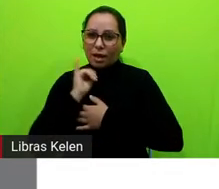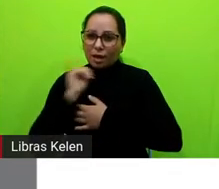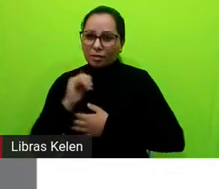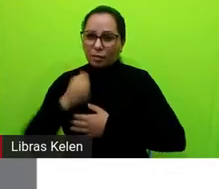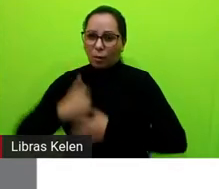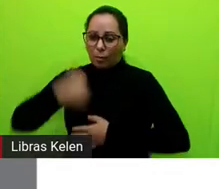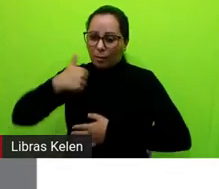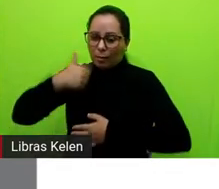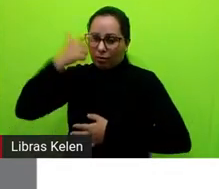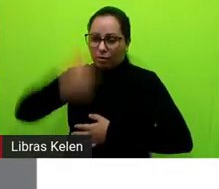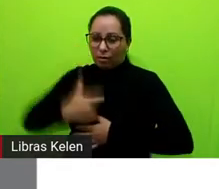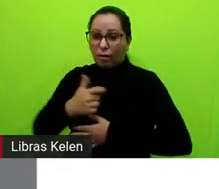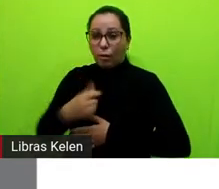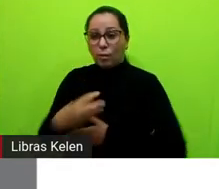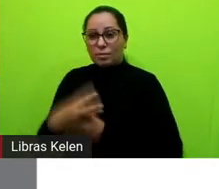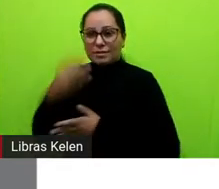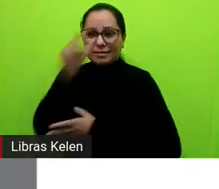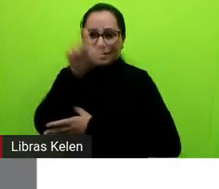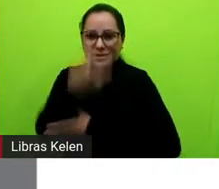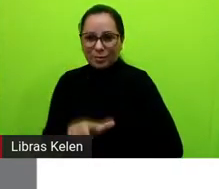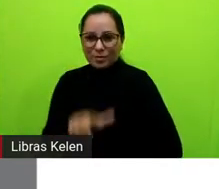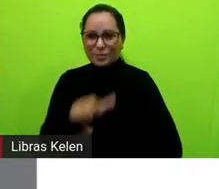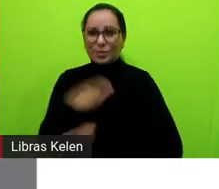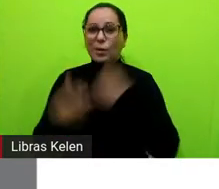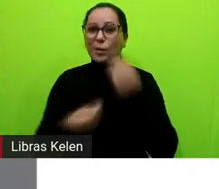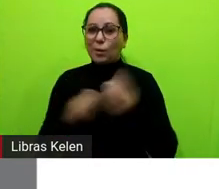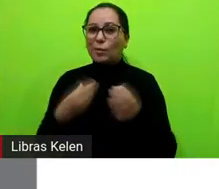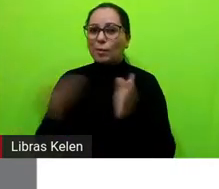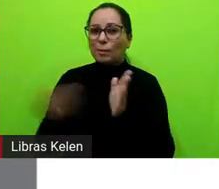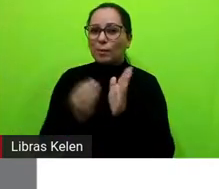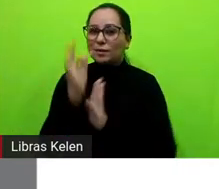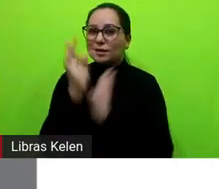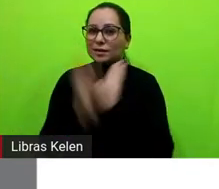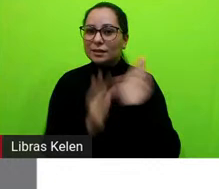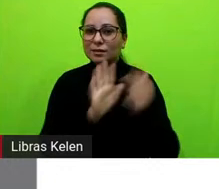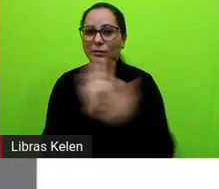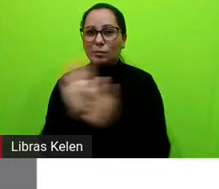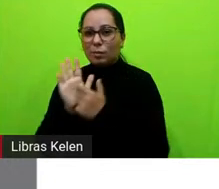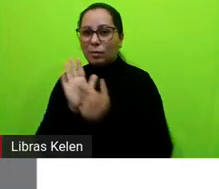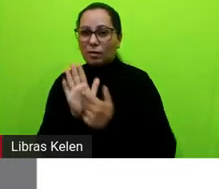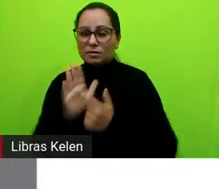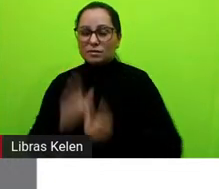o papel do narrador em terceira né que nuances no texto me evidenciam isso